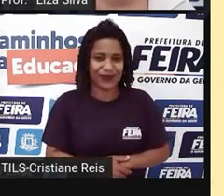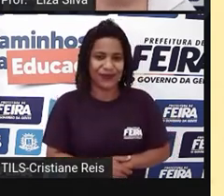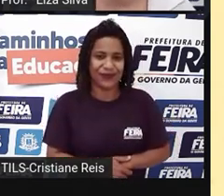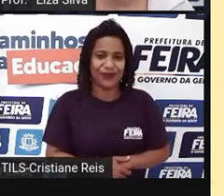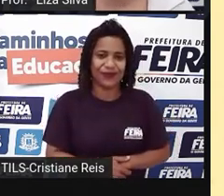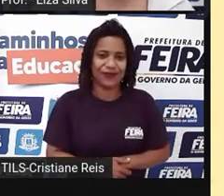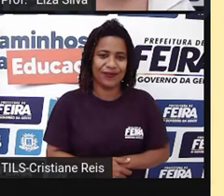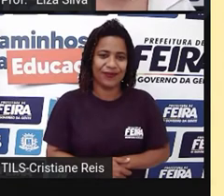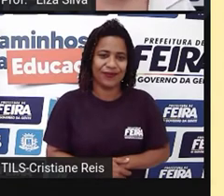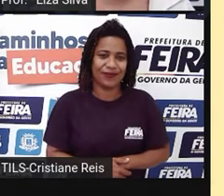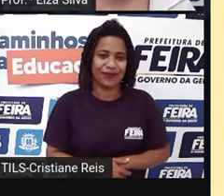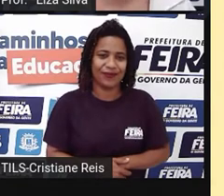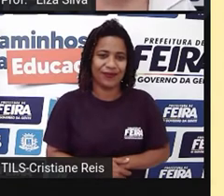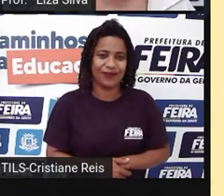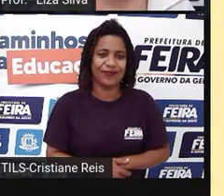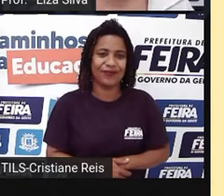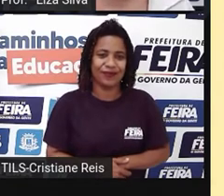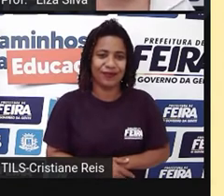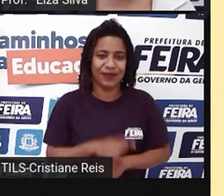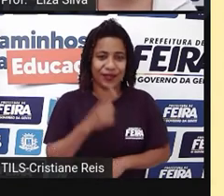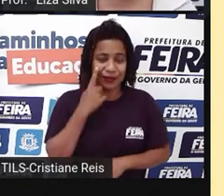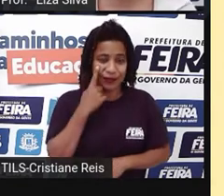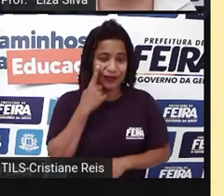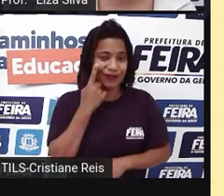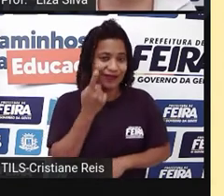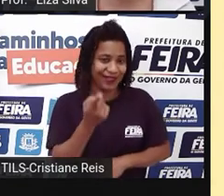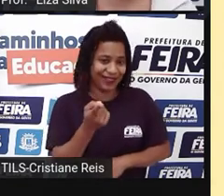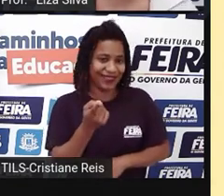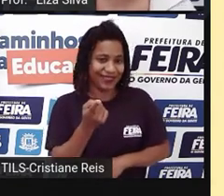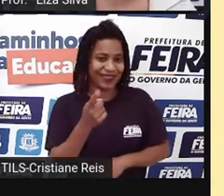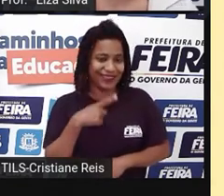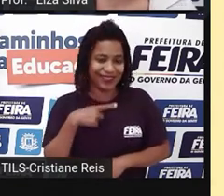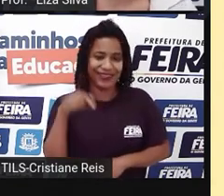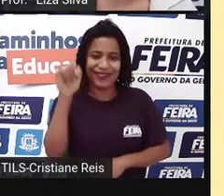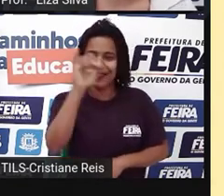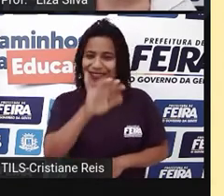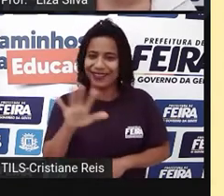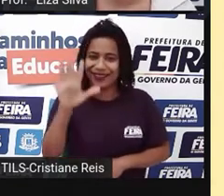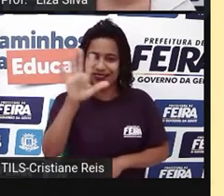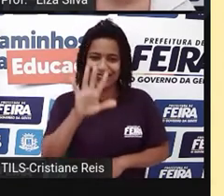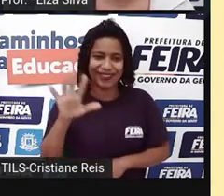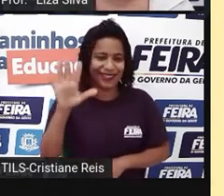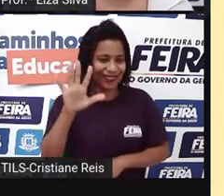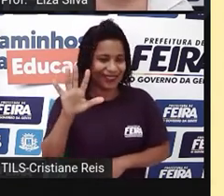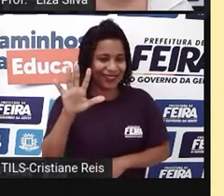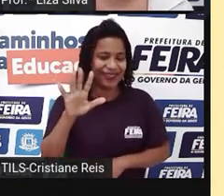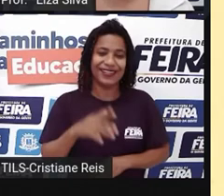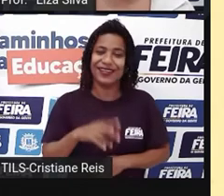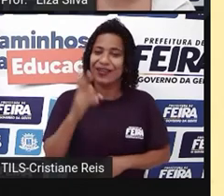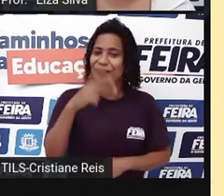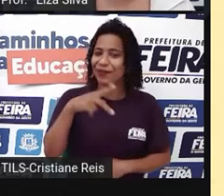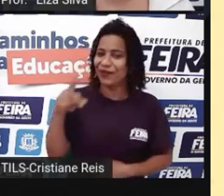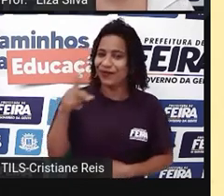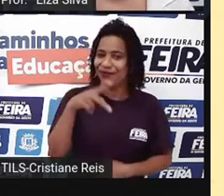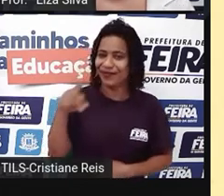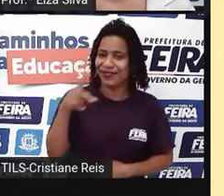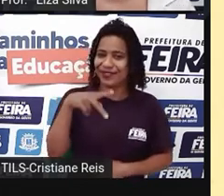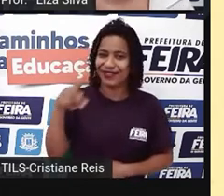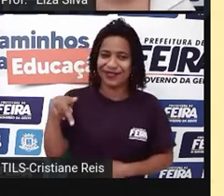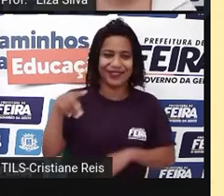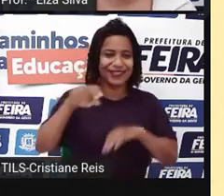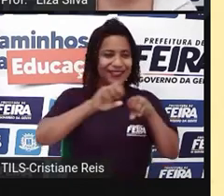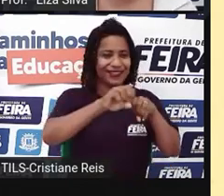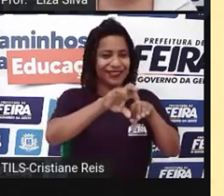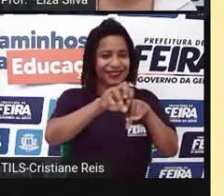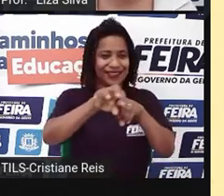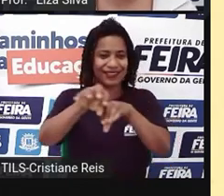I... Observe que eu coloquei aí uma imagem representando o que eu faço, né? Happy Teacher's Day. Uma professora aí colocando no